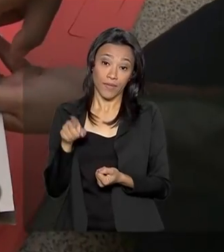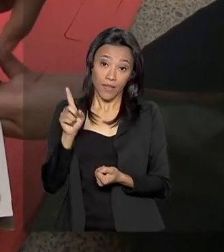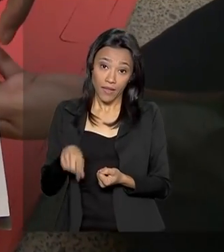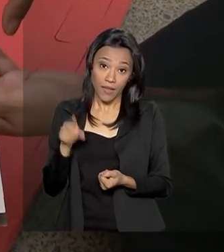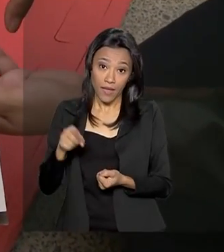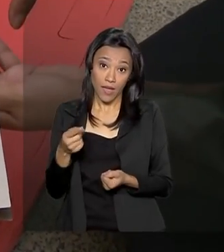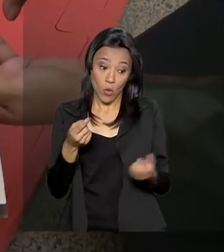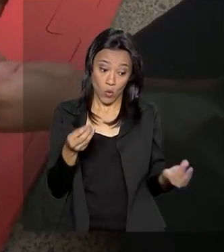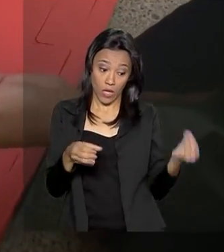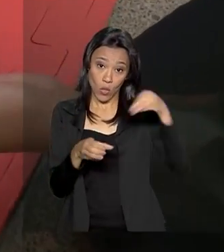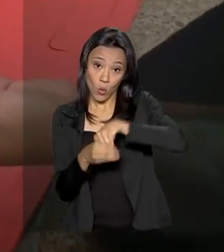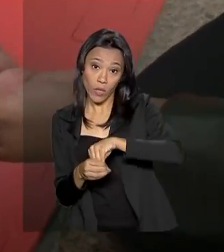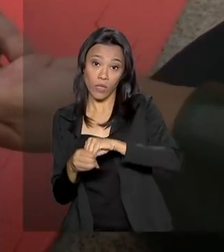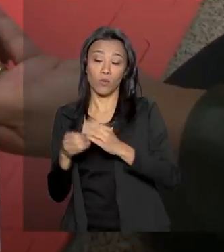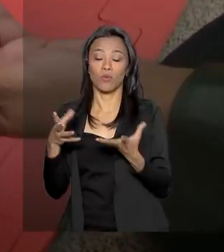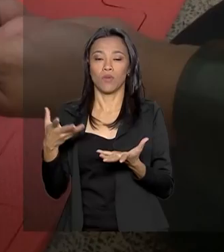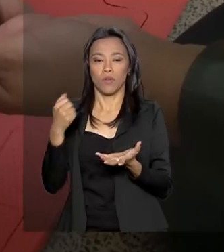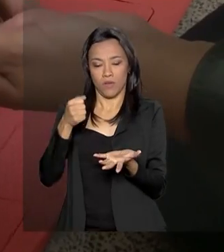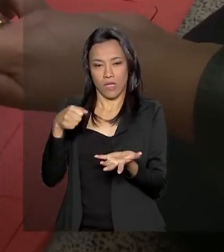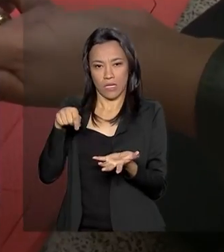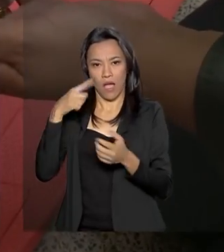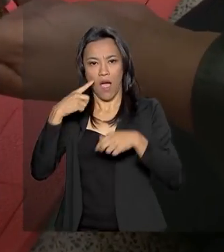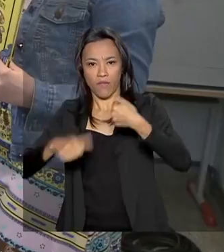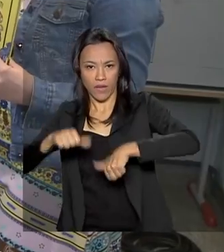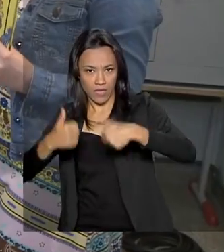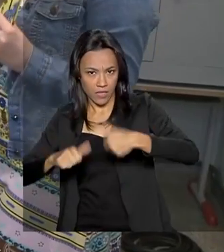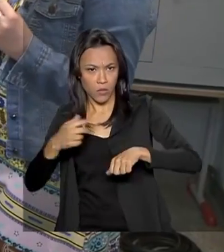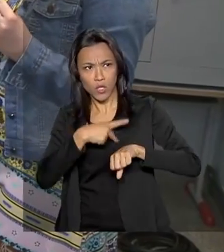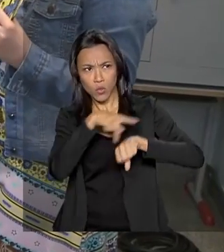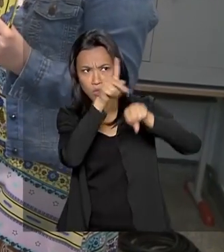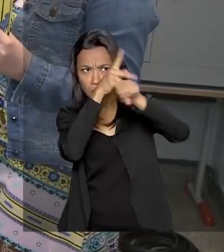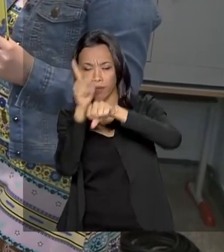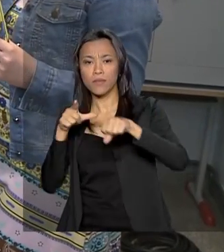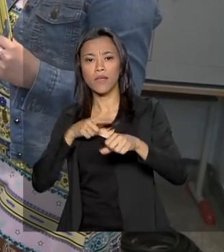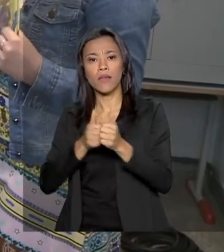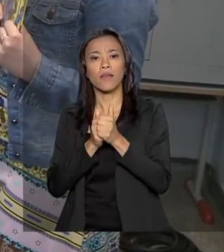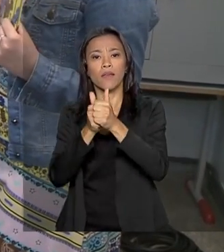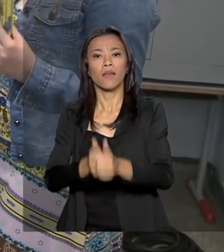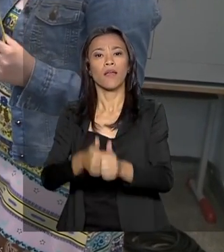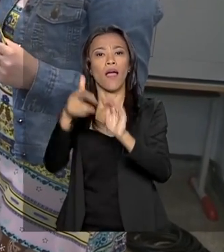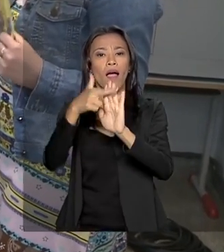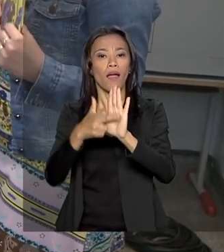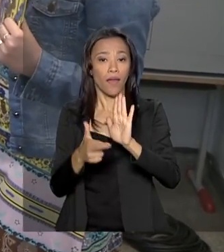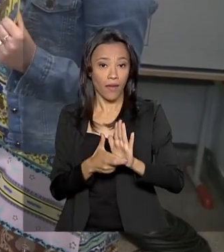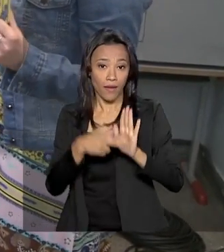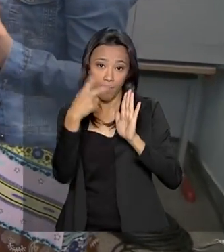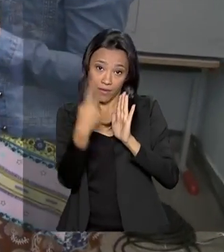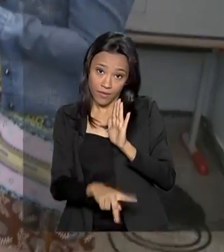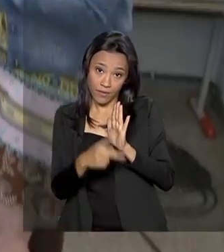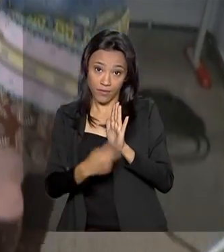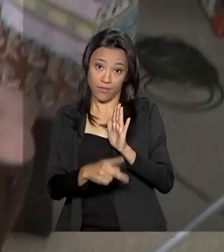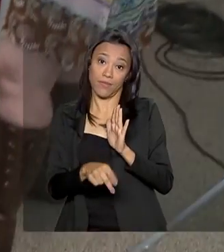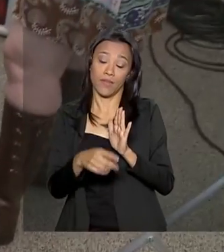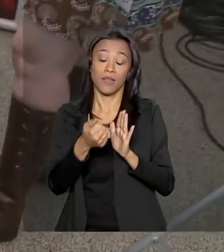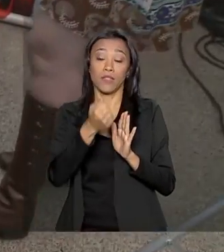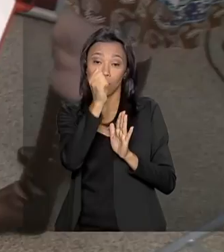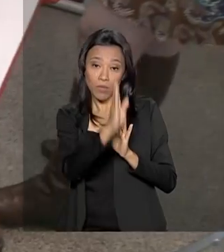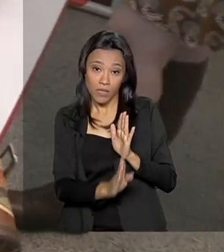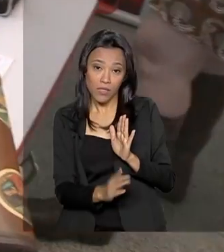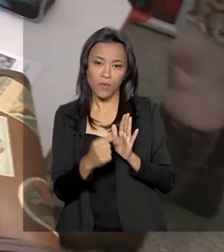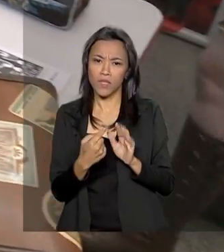inclusão do Brasil entre os países que aplicam a avaliação segue as diretrizes da Política Nacional de Alfabetização,